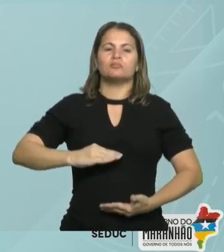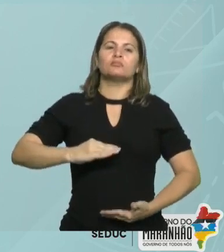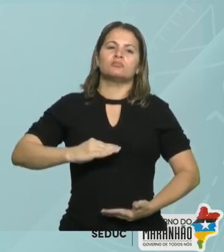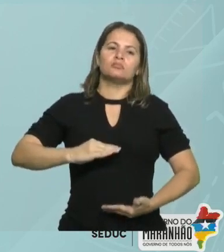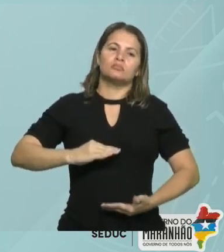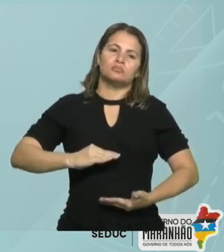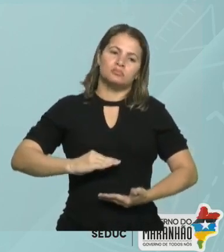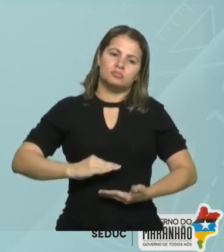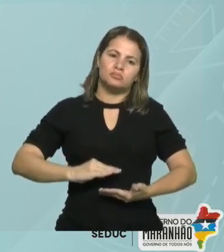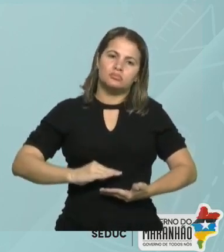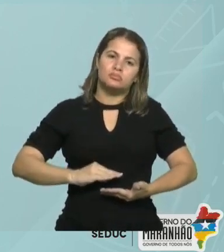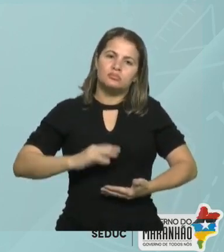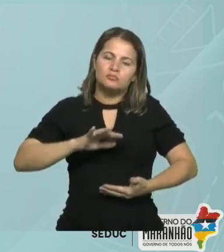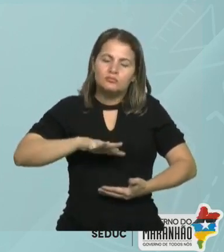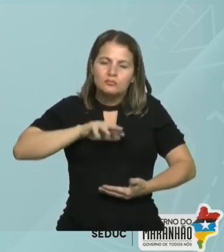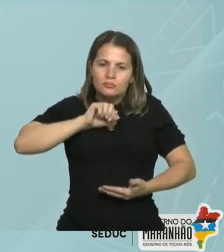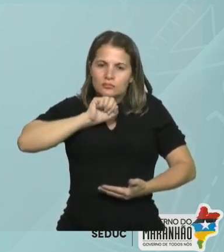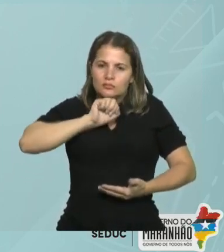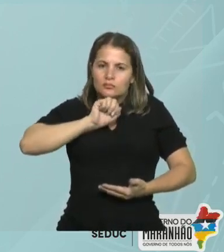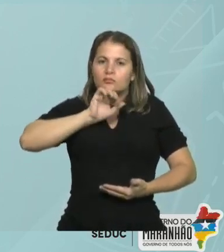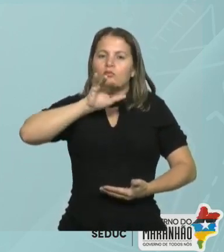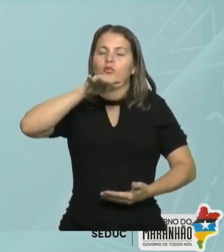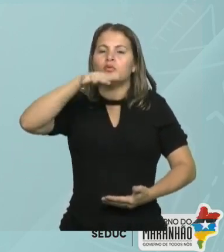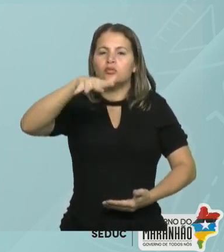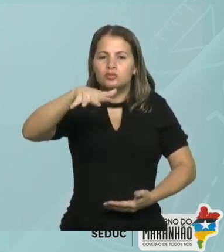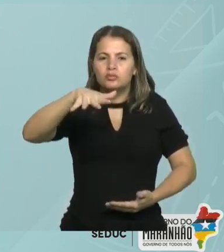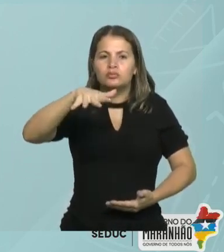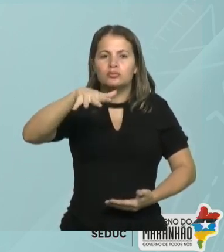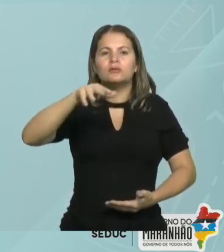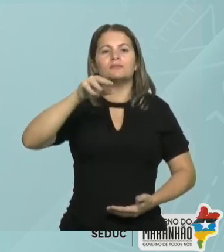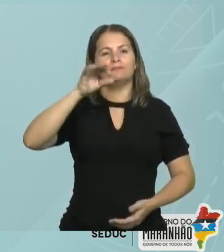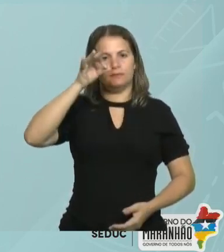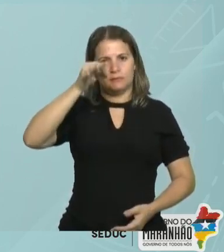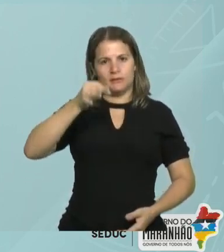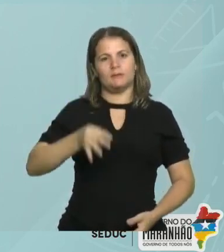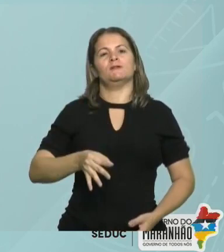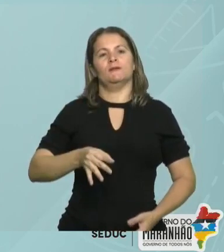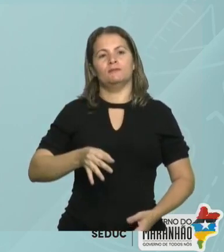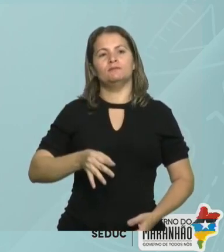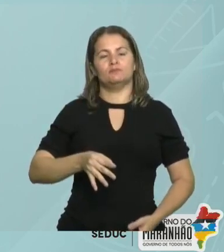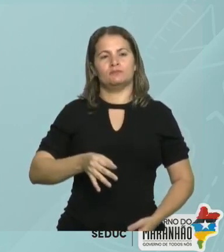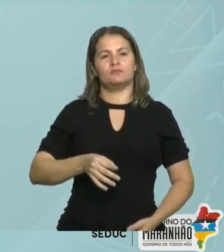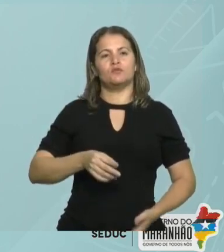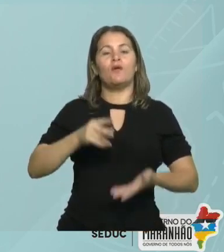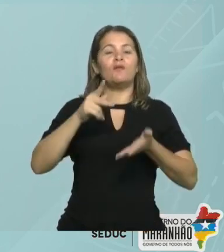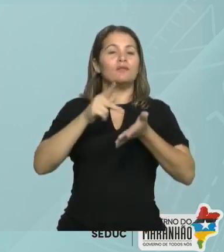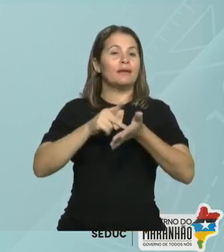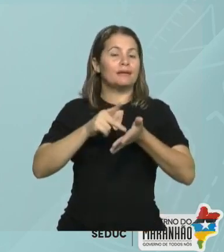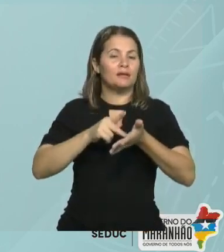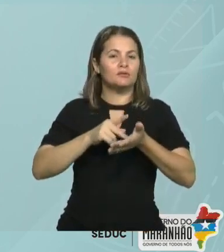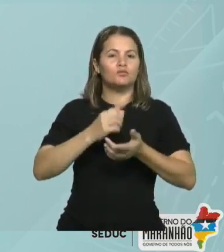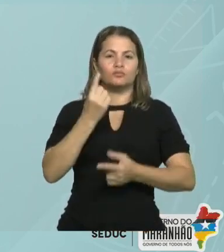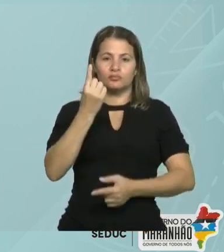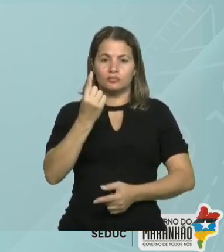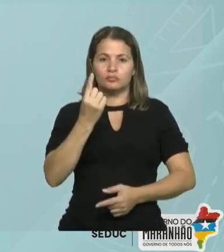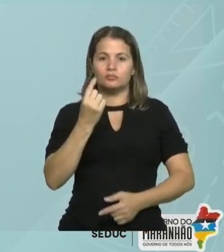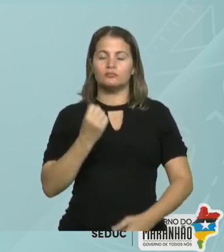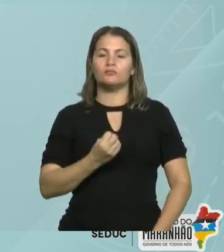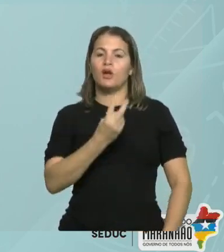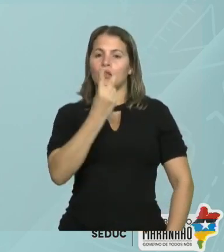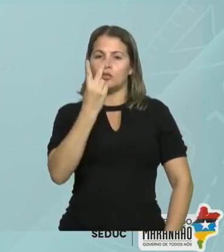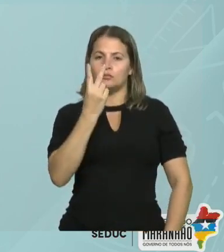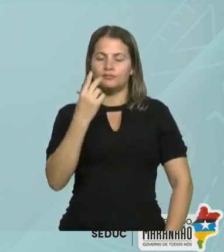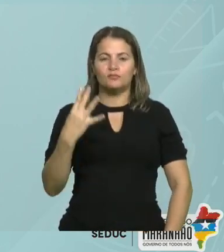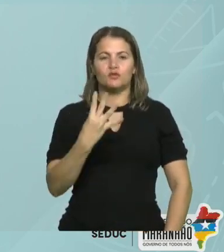E empurra o ar usado para fora dos pulmões. Correto. Então, temos como alternativa verdadeira 1, 2 e 4.